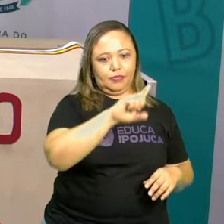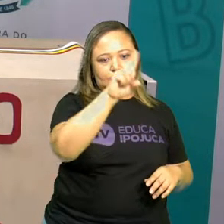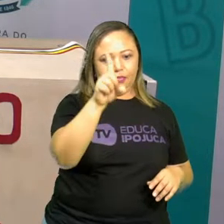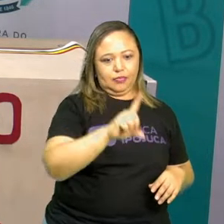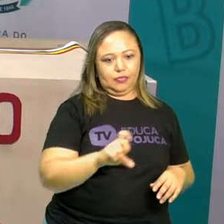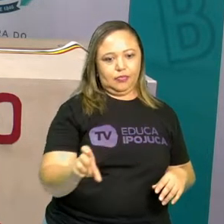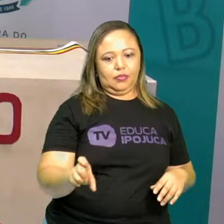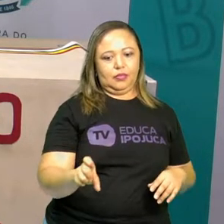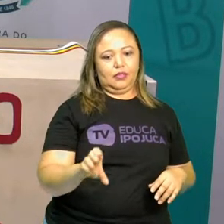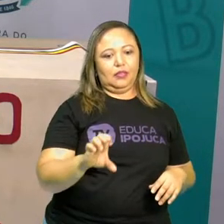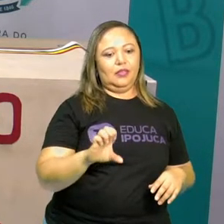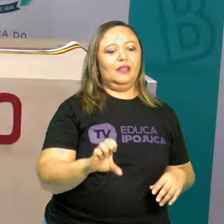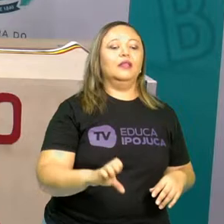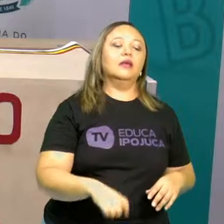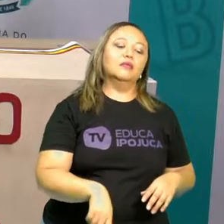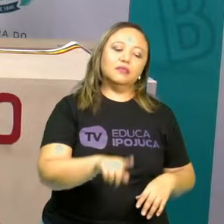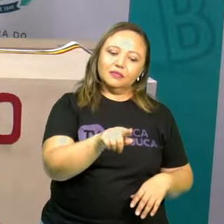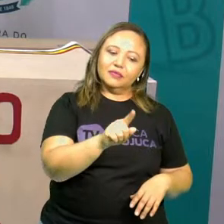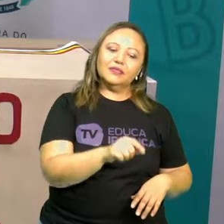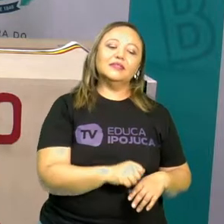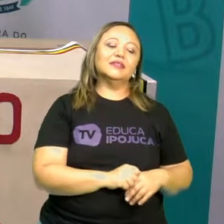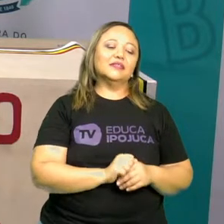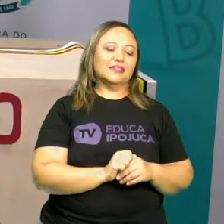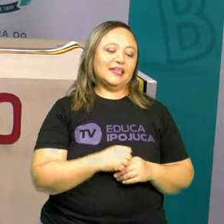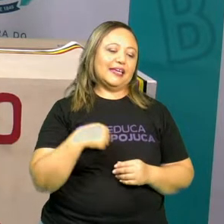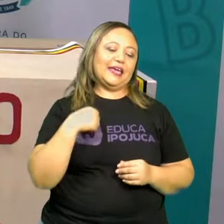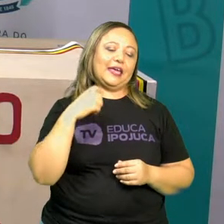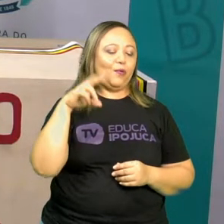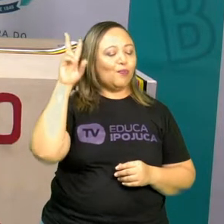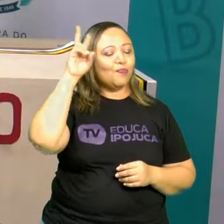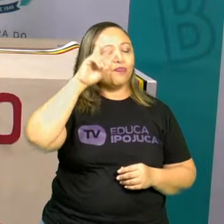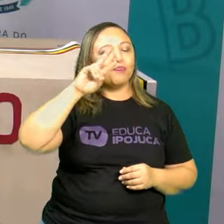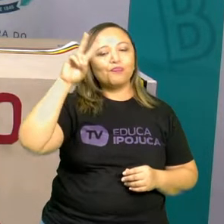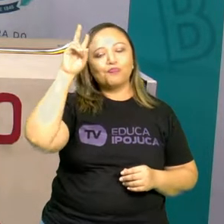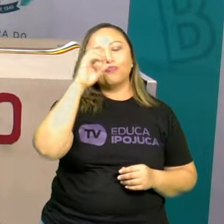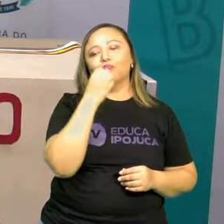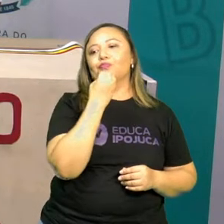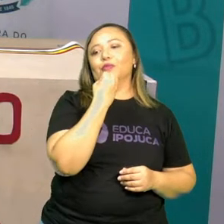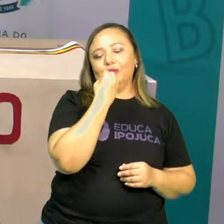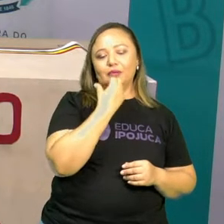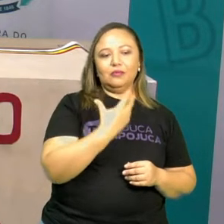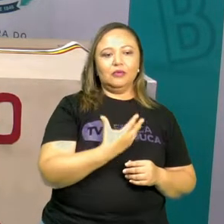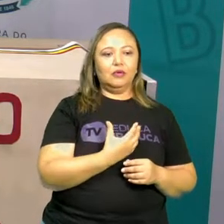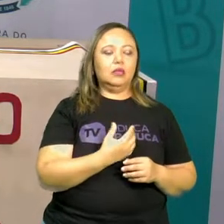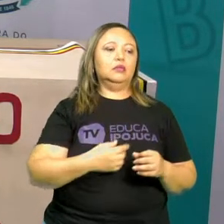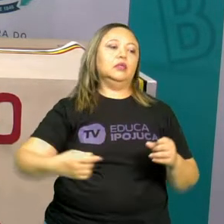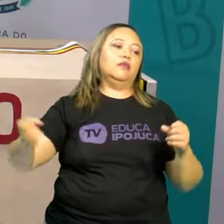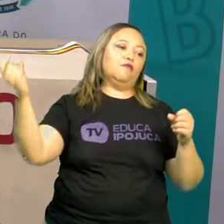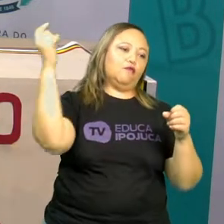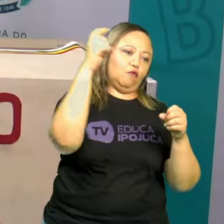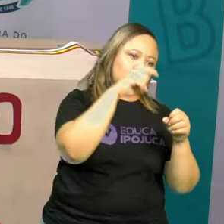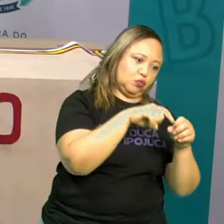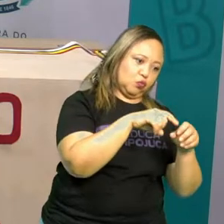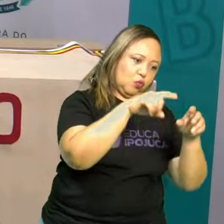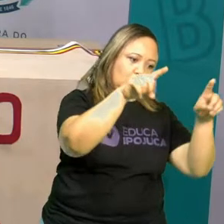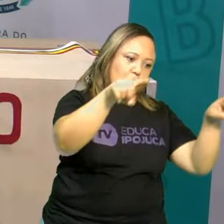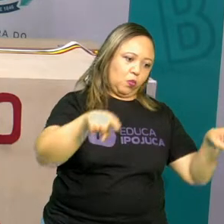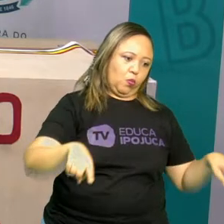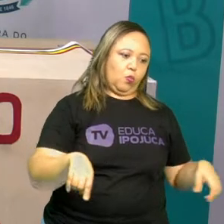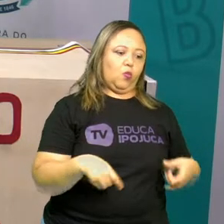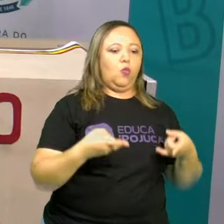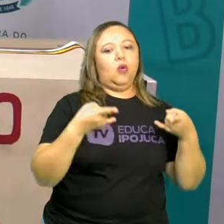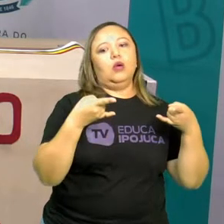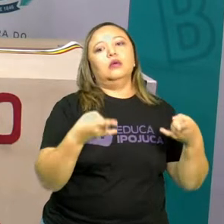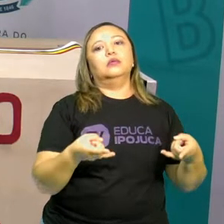é minha doce lembrança. João voltou para o seu quarto todo empolgado,